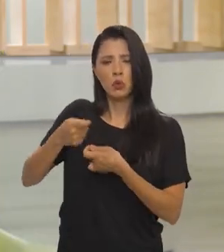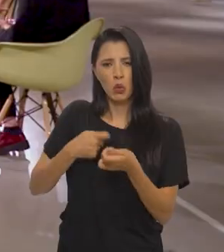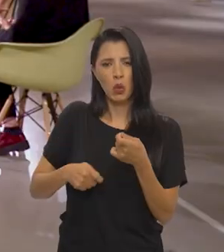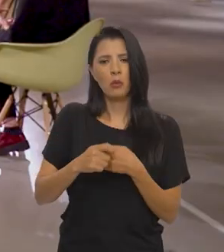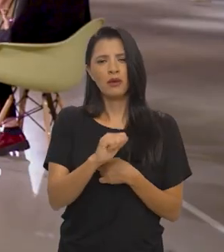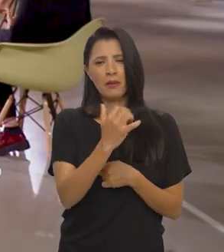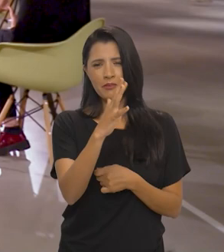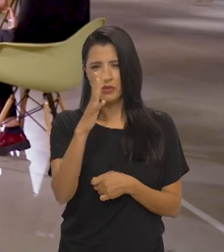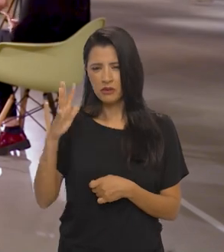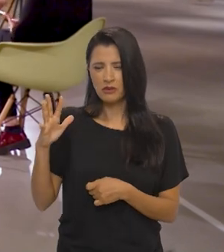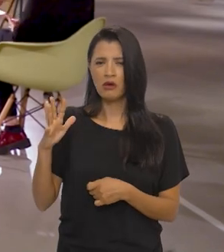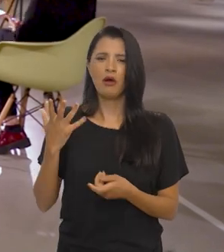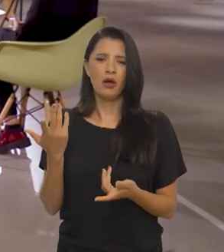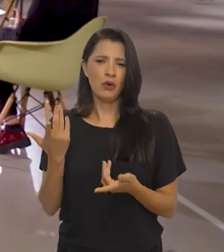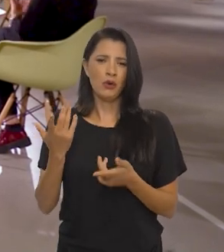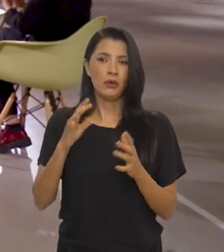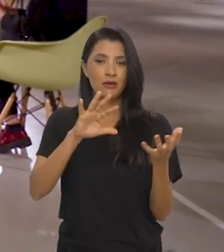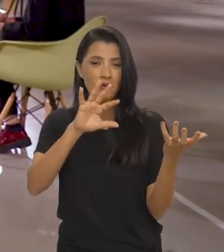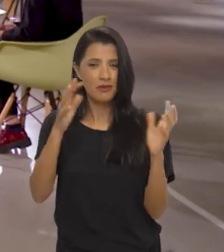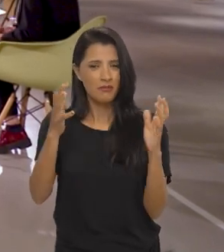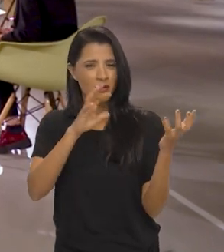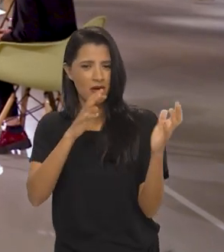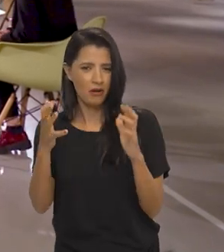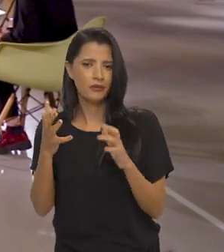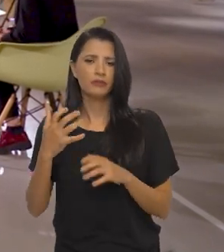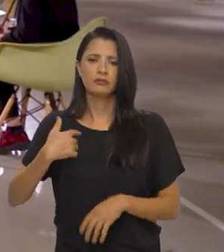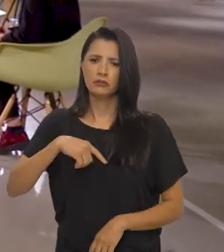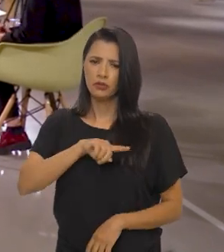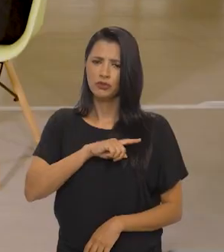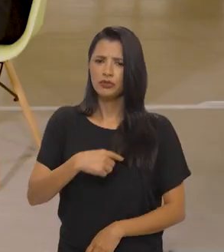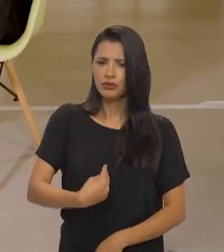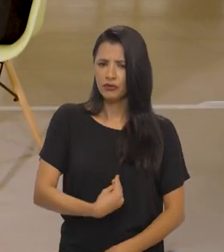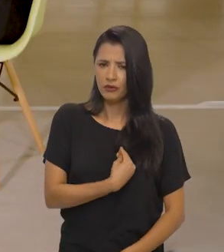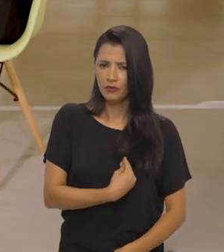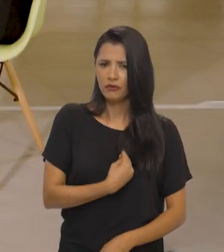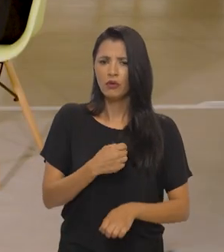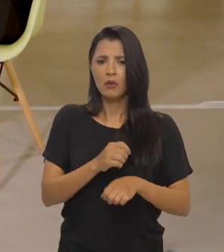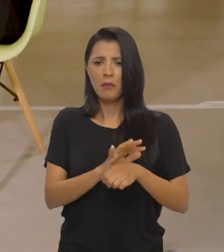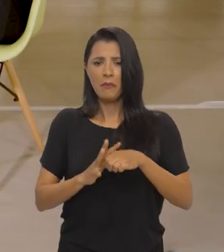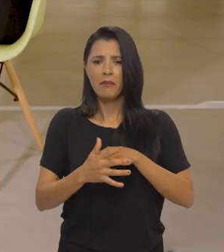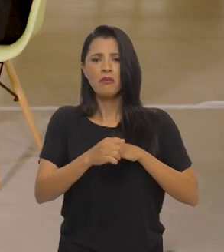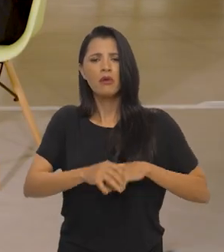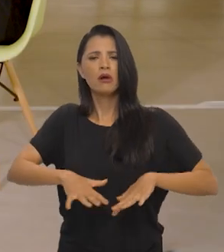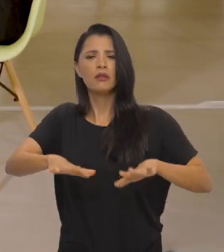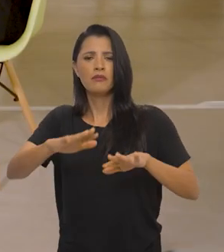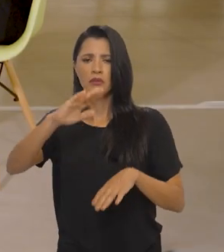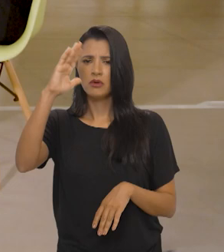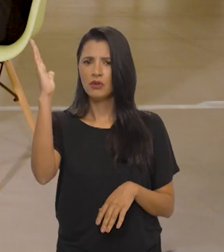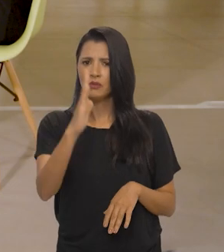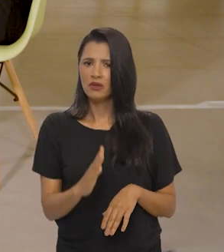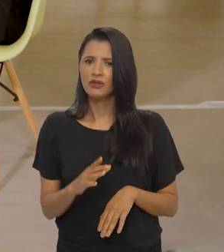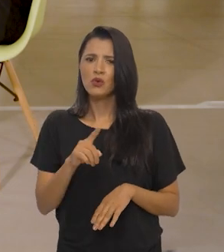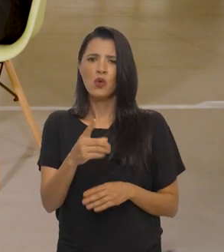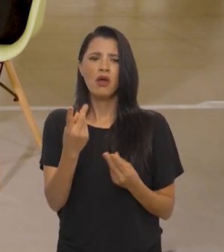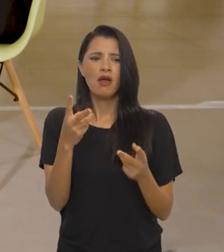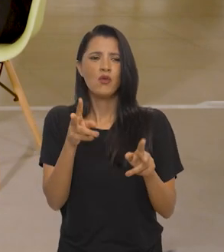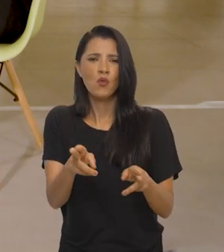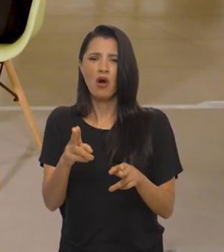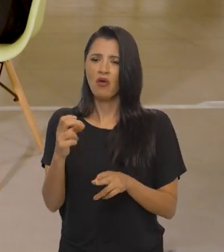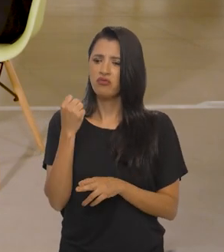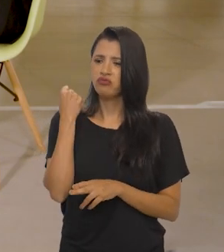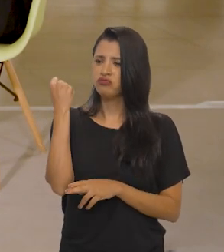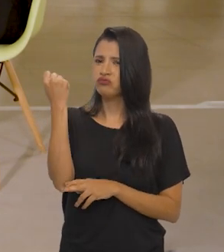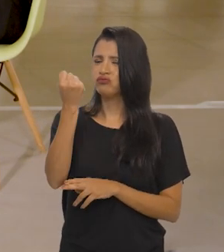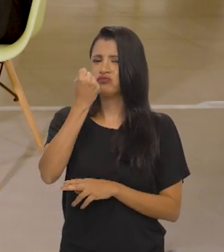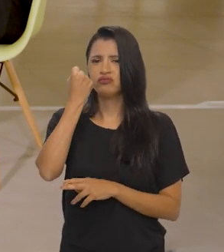ambiental, a crise climática. Então, nós vivemos a pandemia no Brasil como um agravador